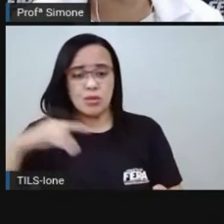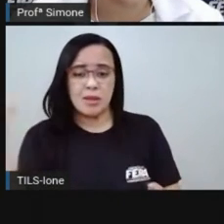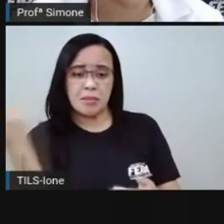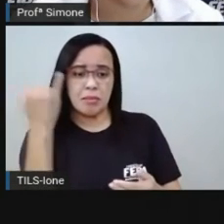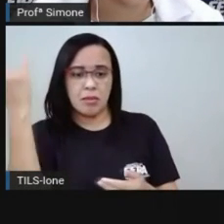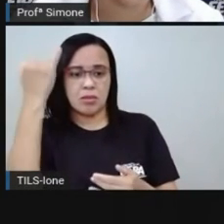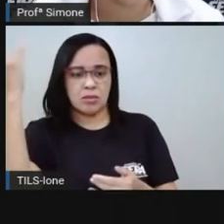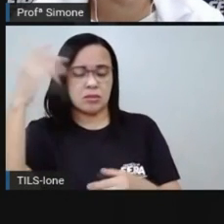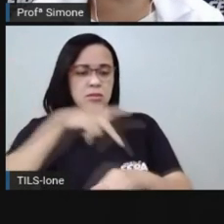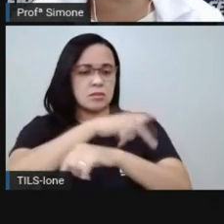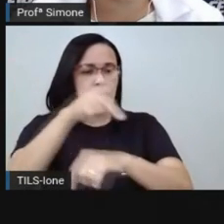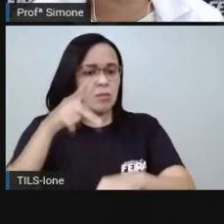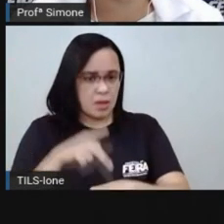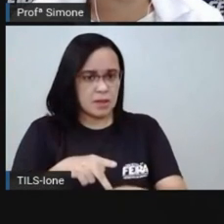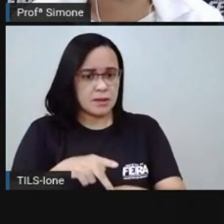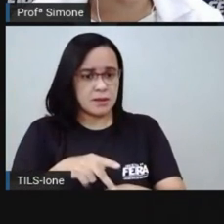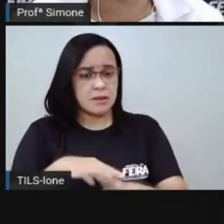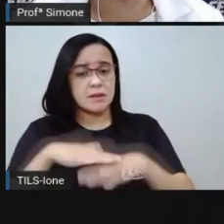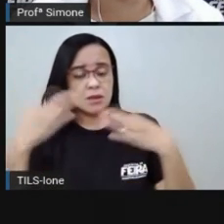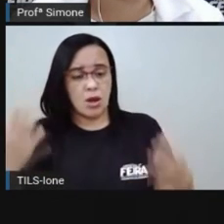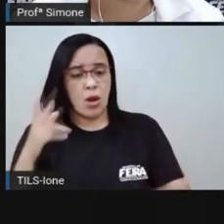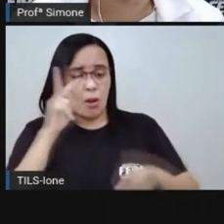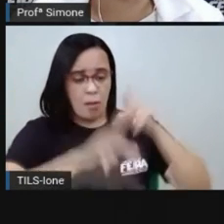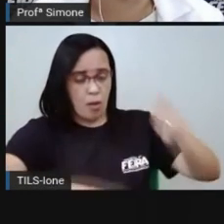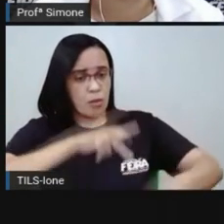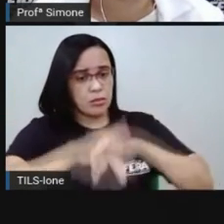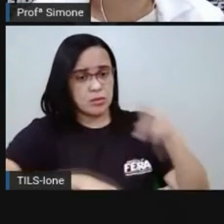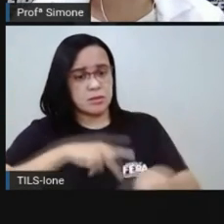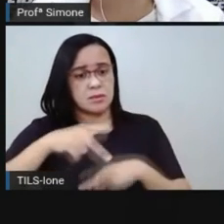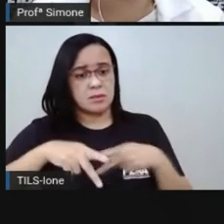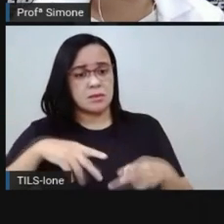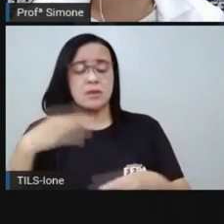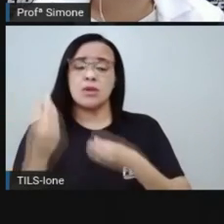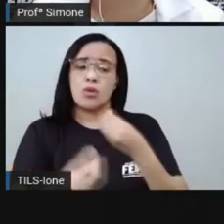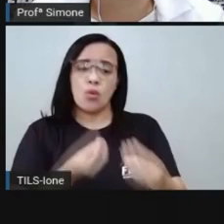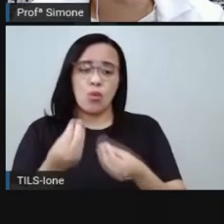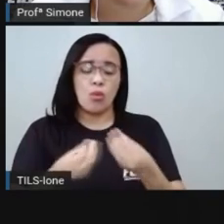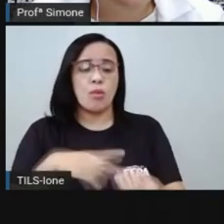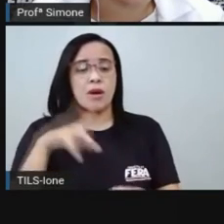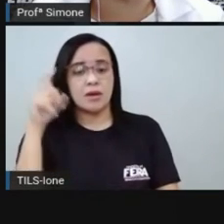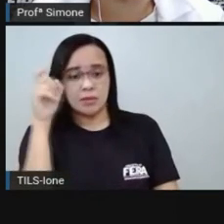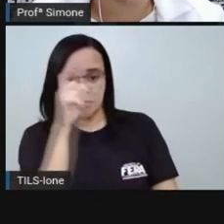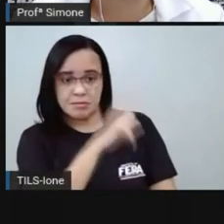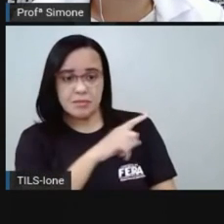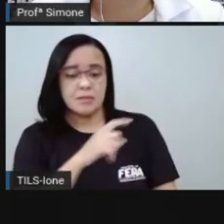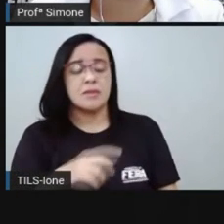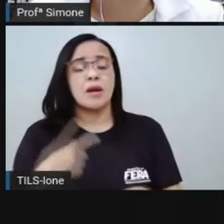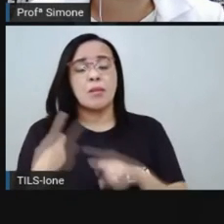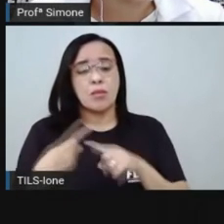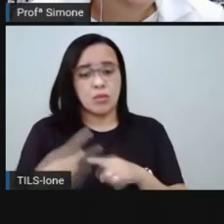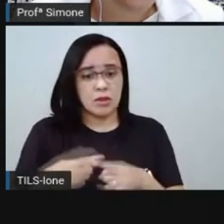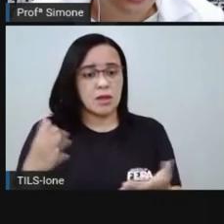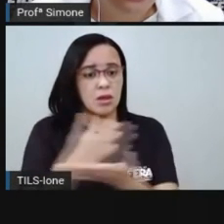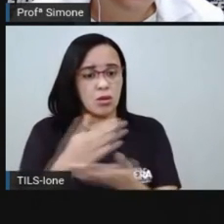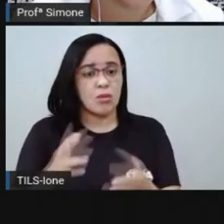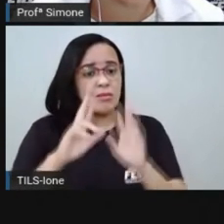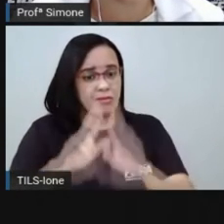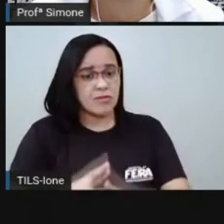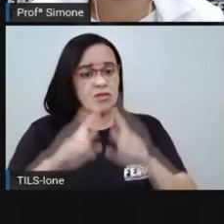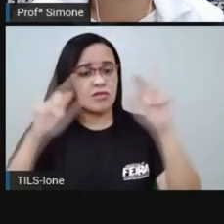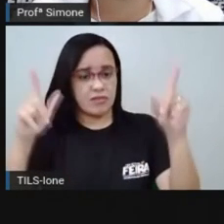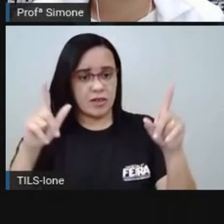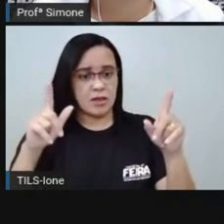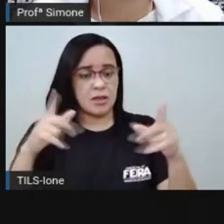diferenças e por isso às vezes nem sempre as ideias convergem para uma unicidade